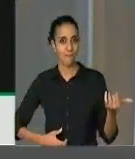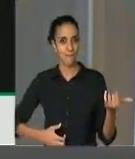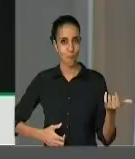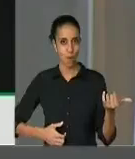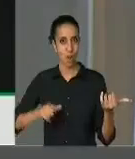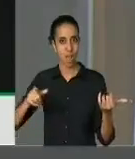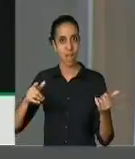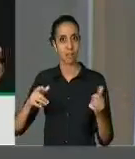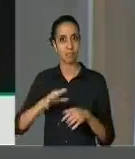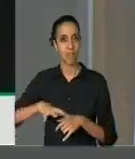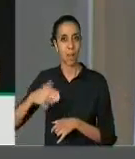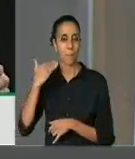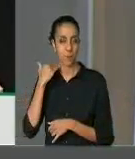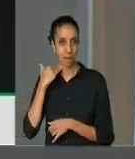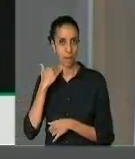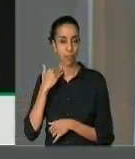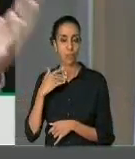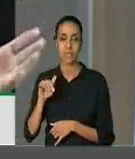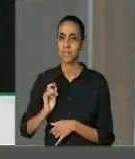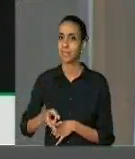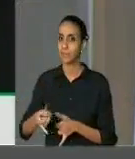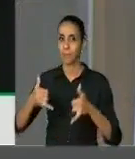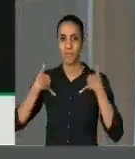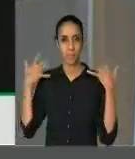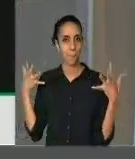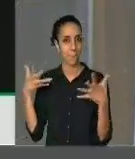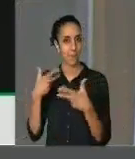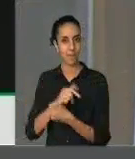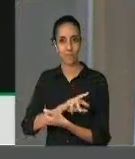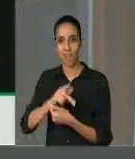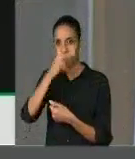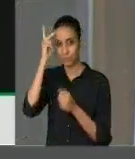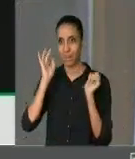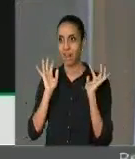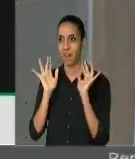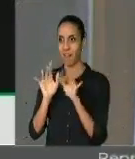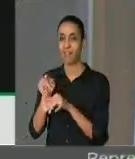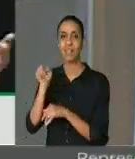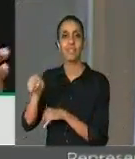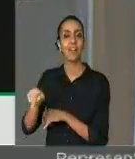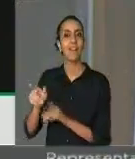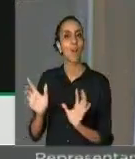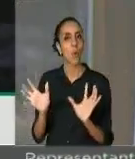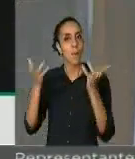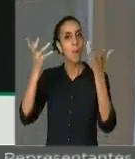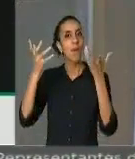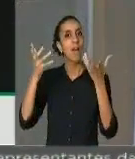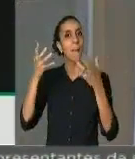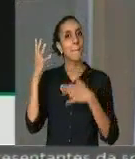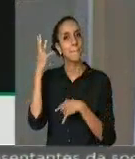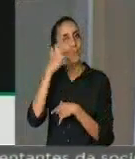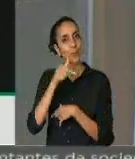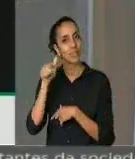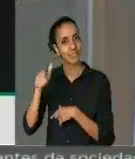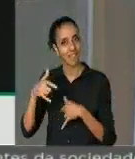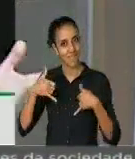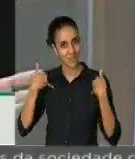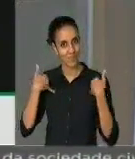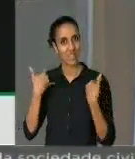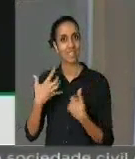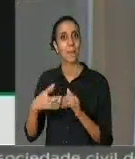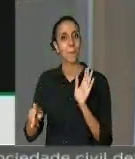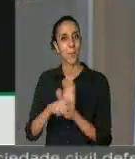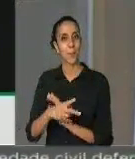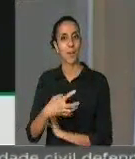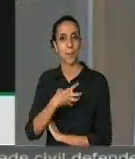que é sempre uma festa brilhante, que reúne milhares de pessoas para comemorar essa festa bonita que os baianos sabem fazer,